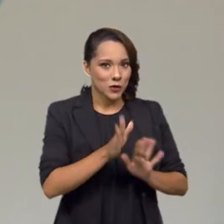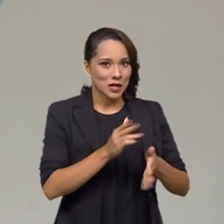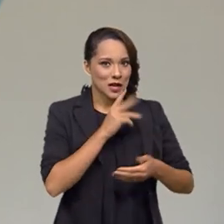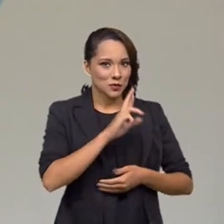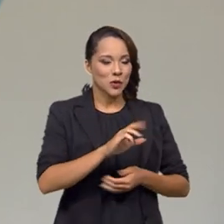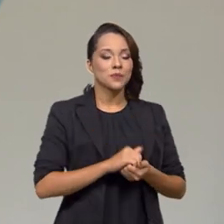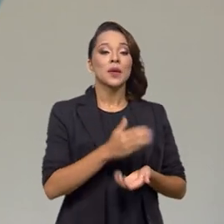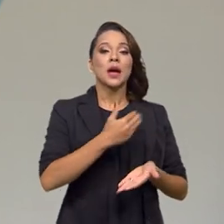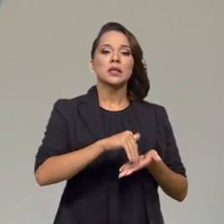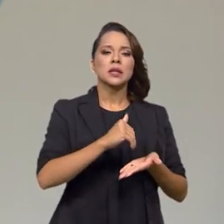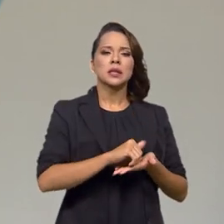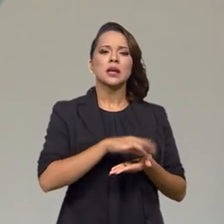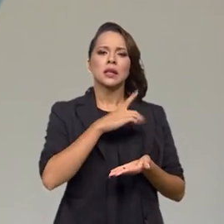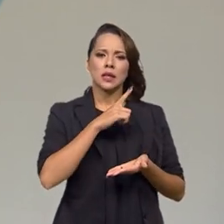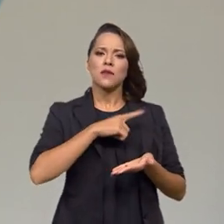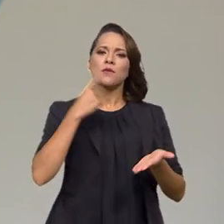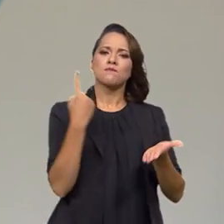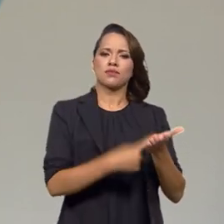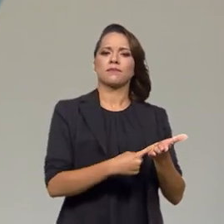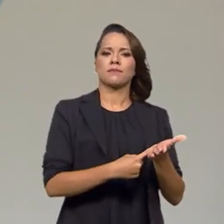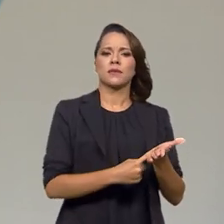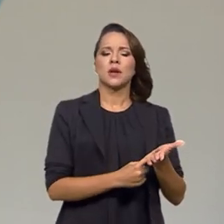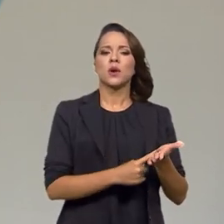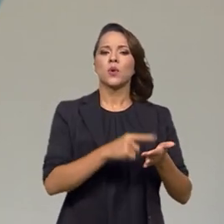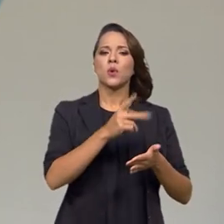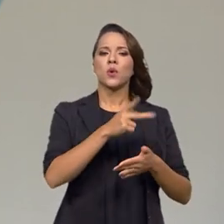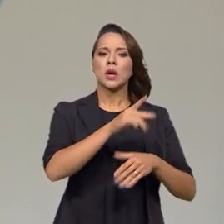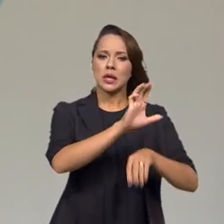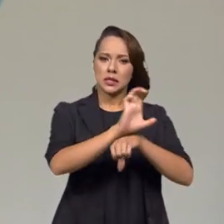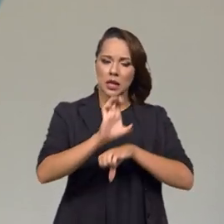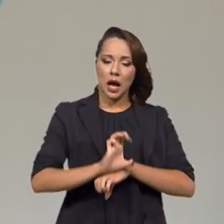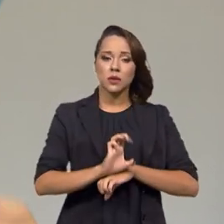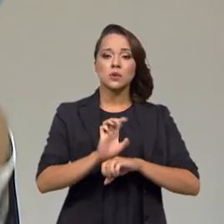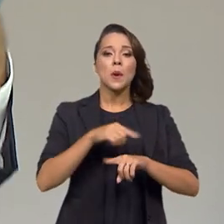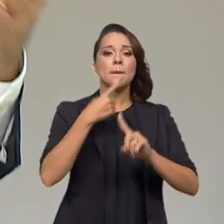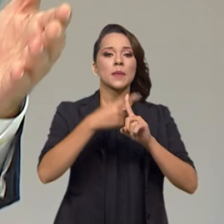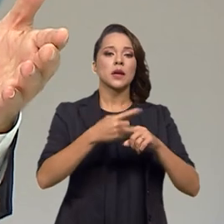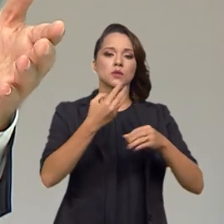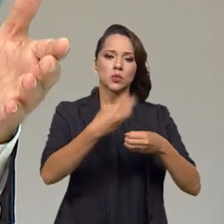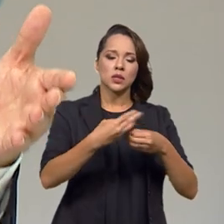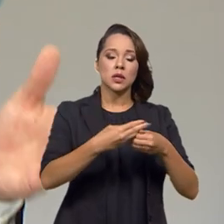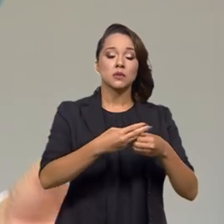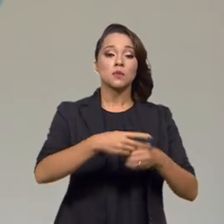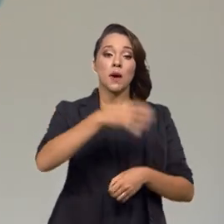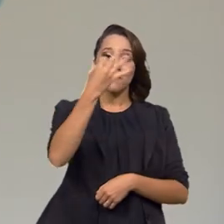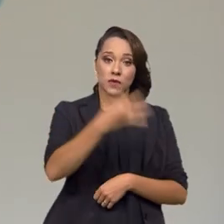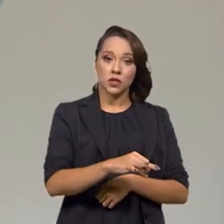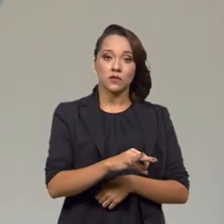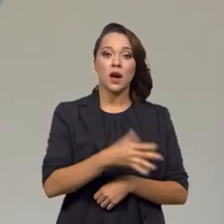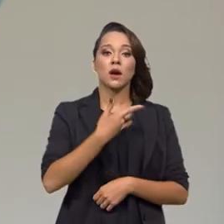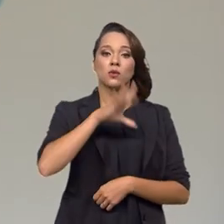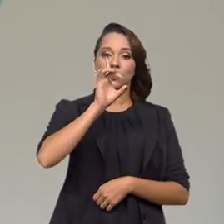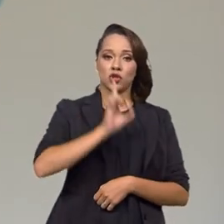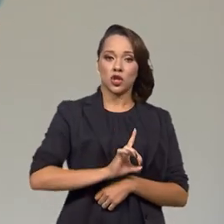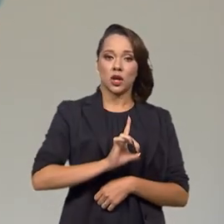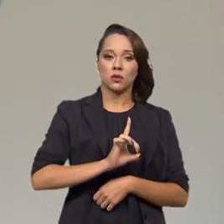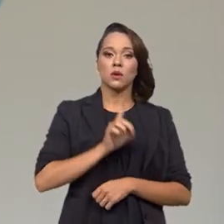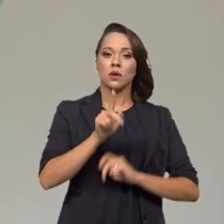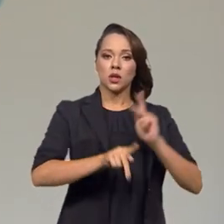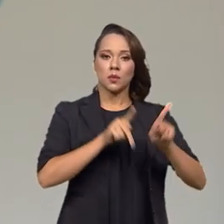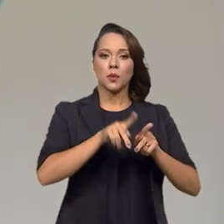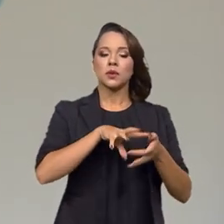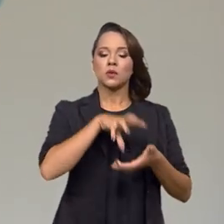a secretaria firmou um pacto com estados e municípios justamente para efetivar esses direitos da